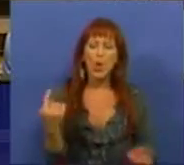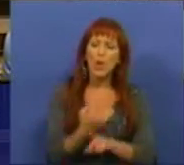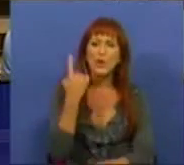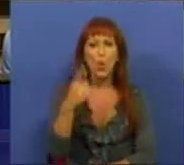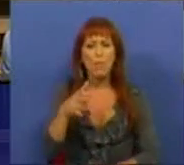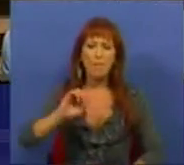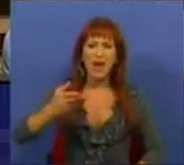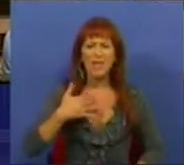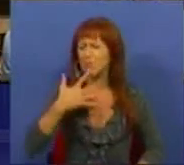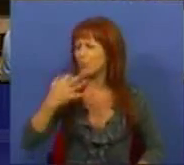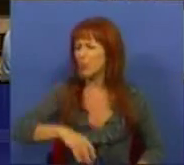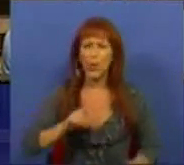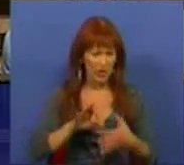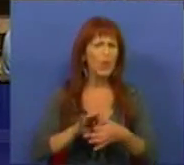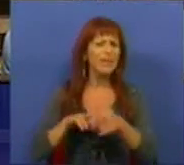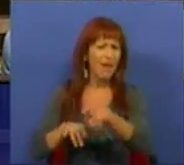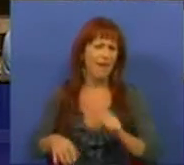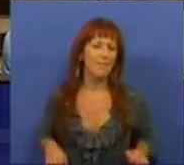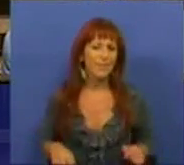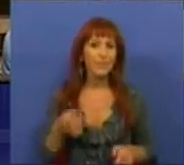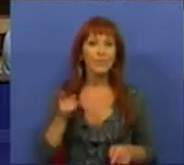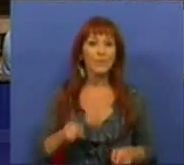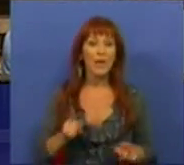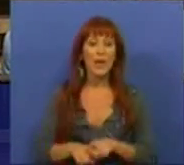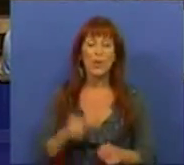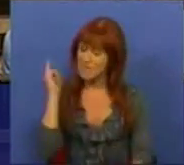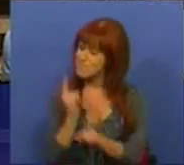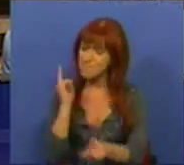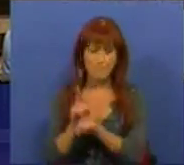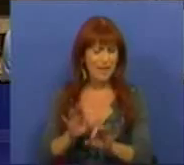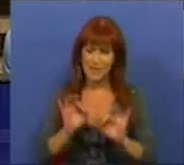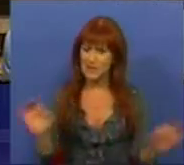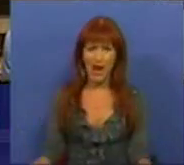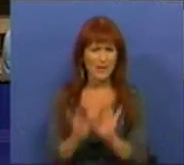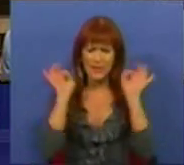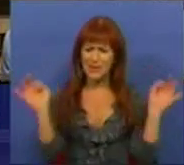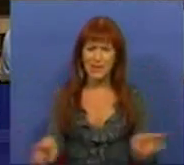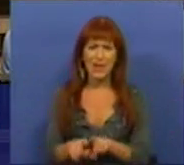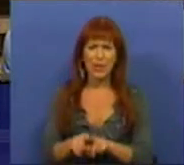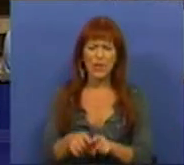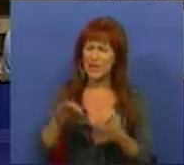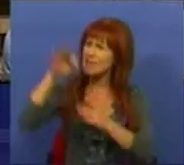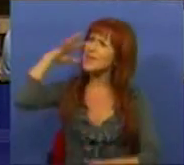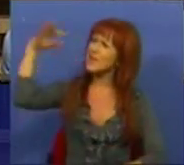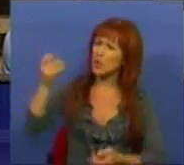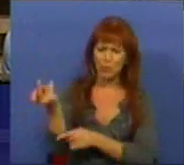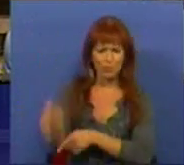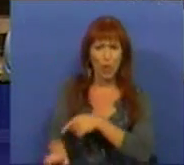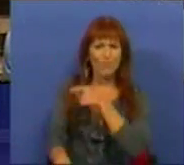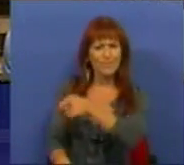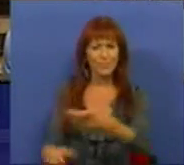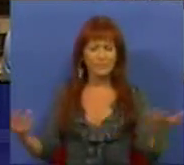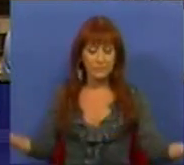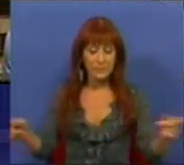coisa em que o PSD é absolutamente coerente. É em manter uma singularidade, uma circunstância